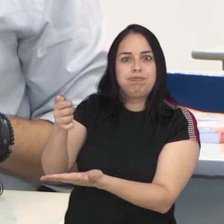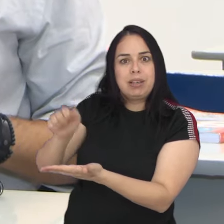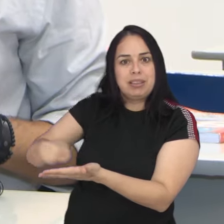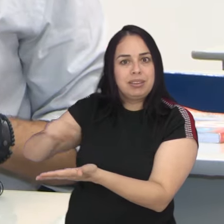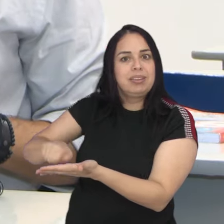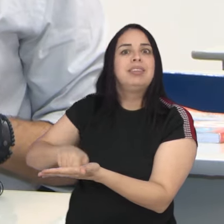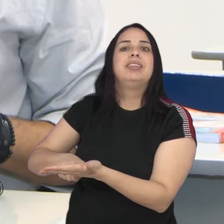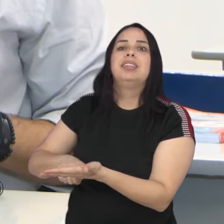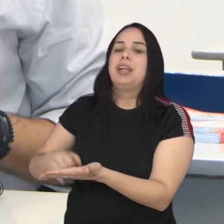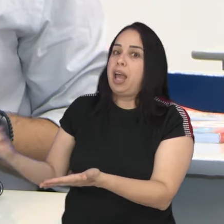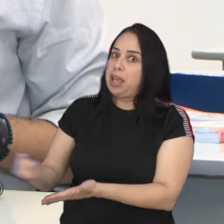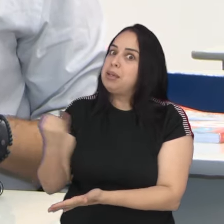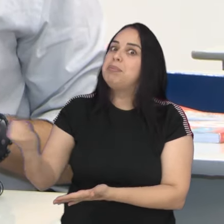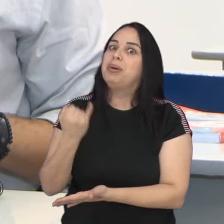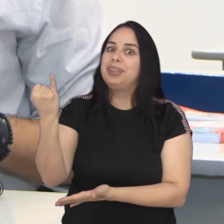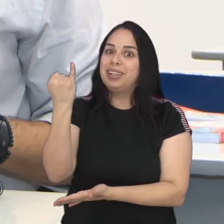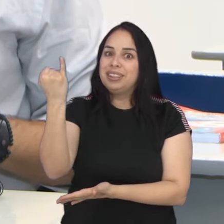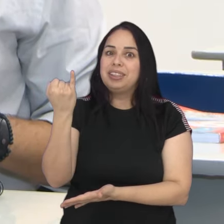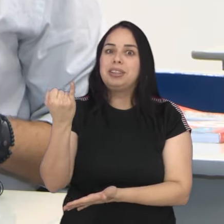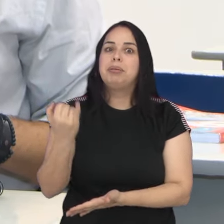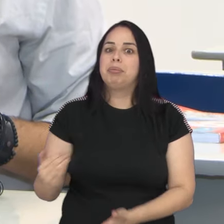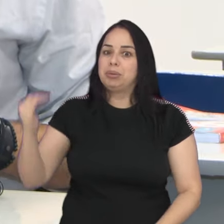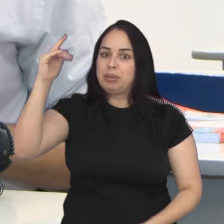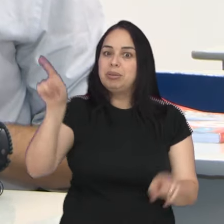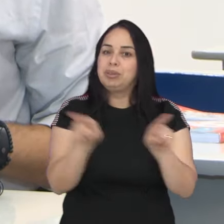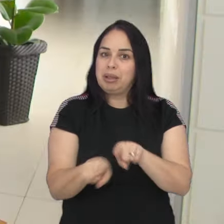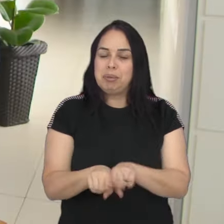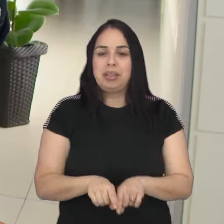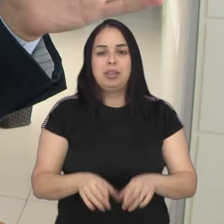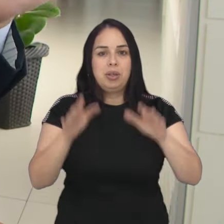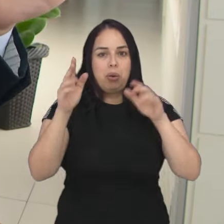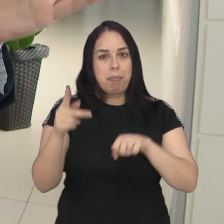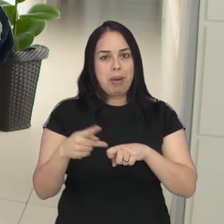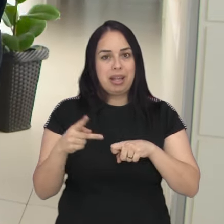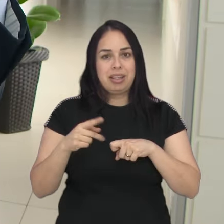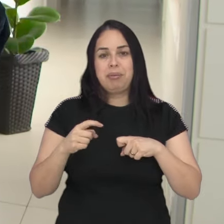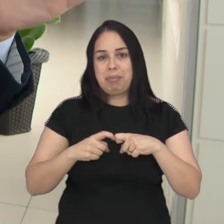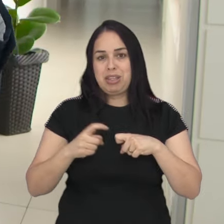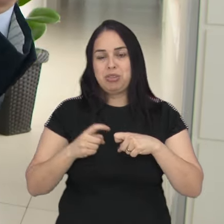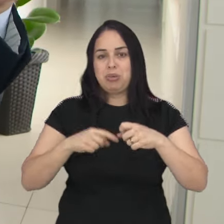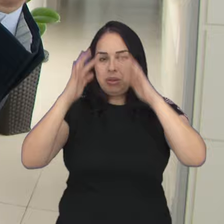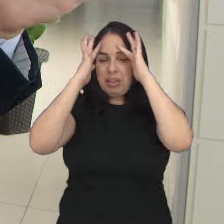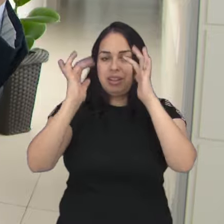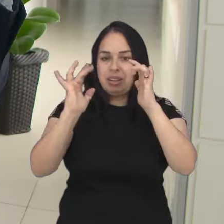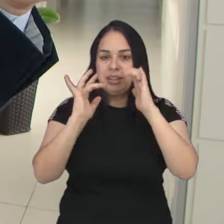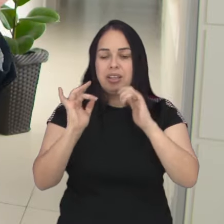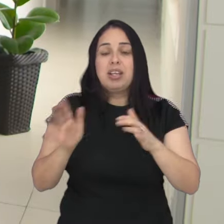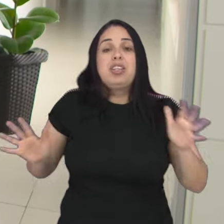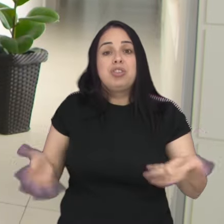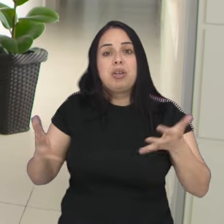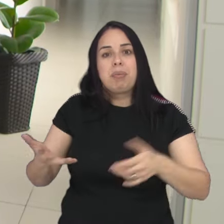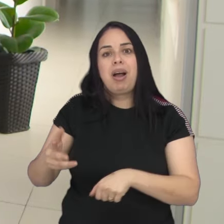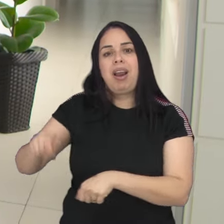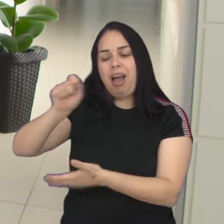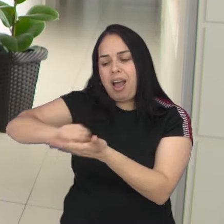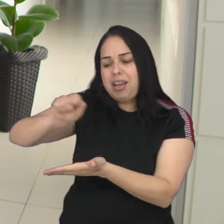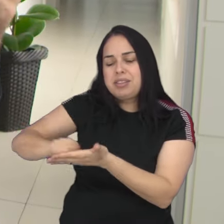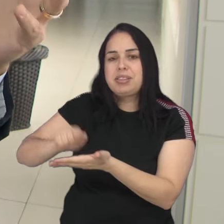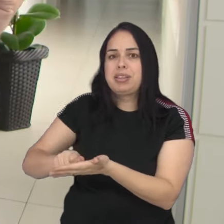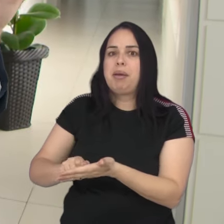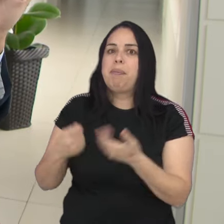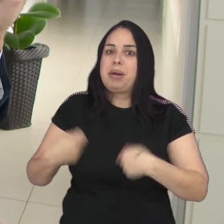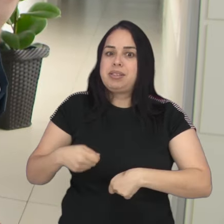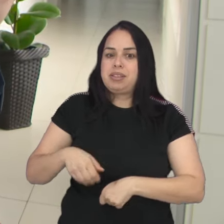caneta também tem muita importância para os adultos. Esse neurologista explica que o estímulo à escrita deve